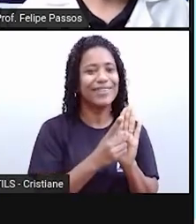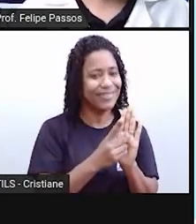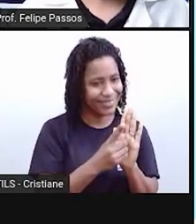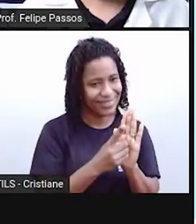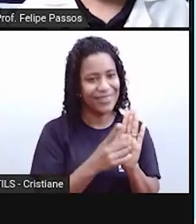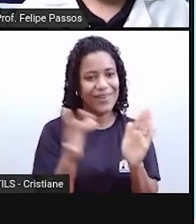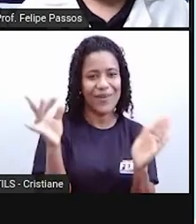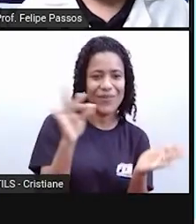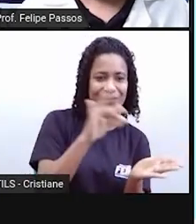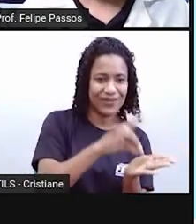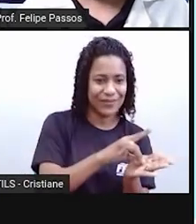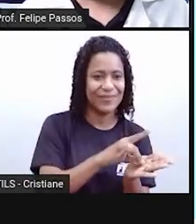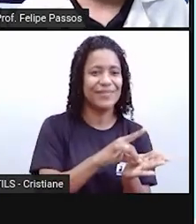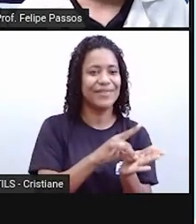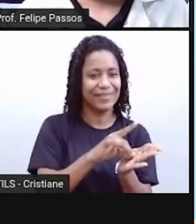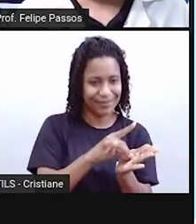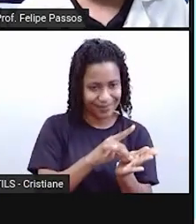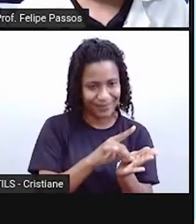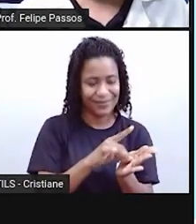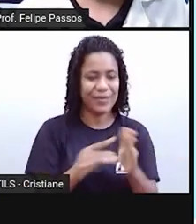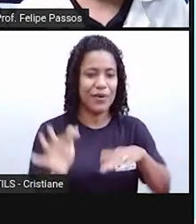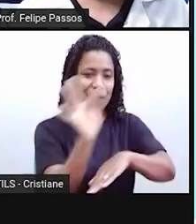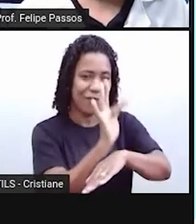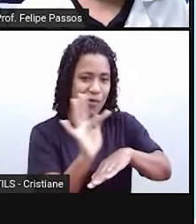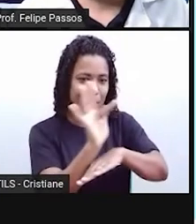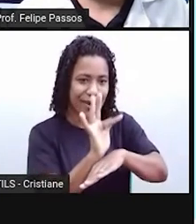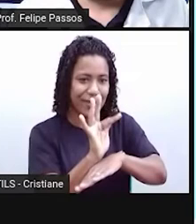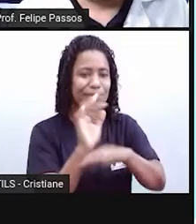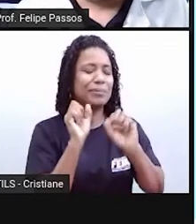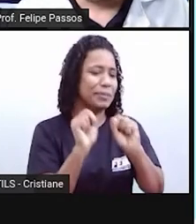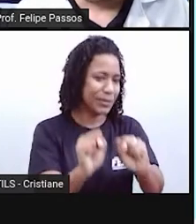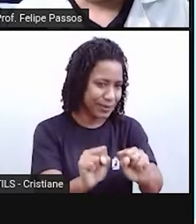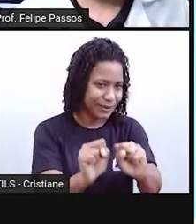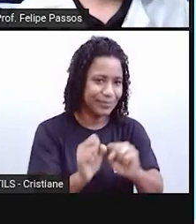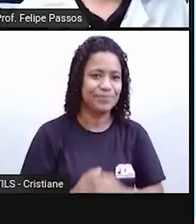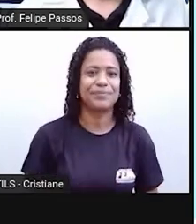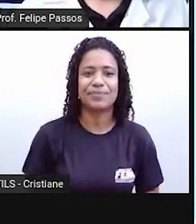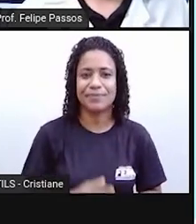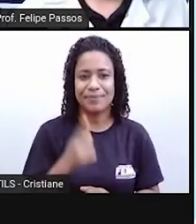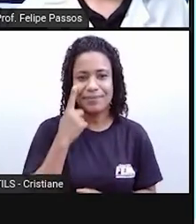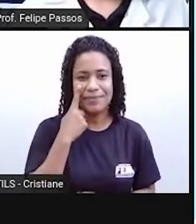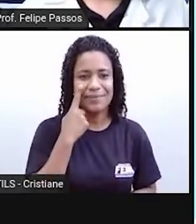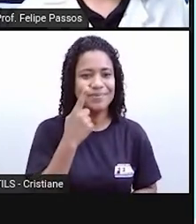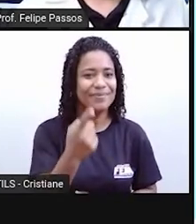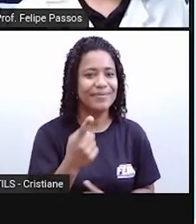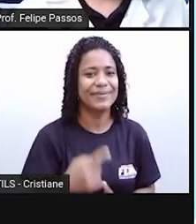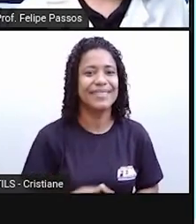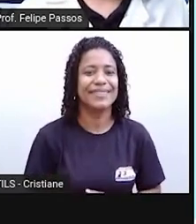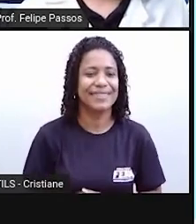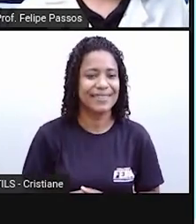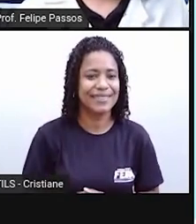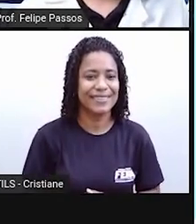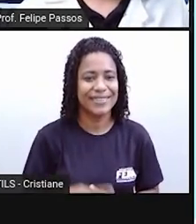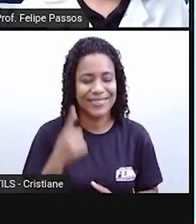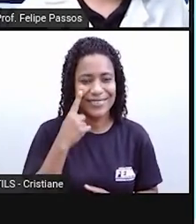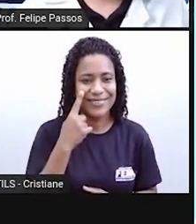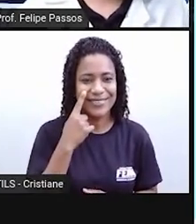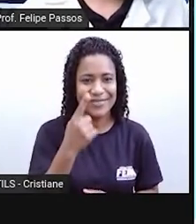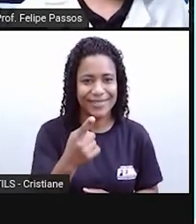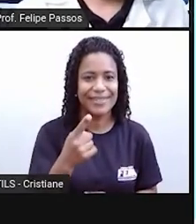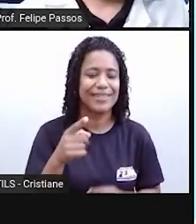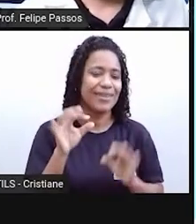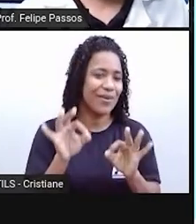acabar entrando para a língua formal. Vamos ver alguns exemplos? Olha só, algumas coisas aqui vocês usam com